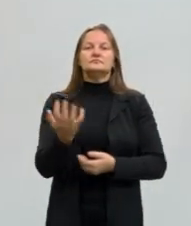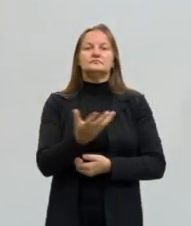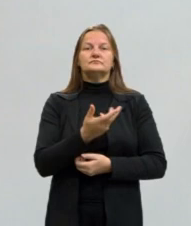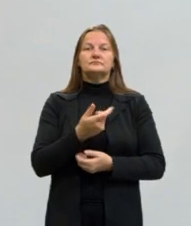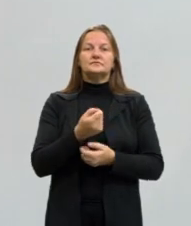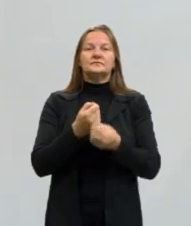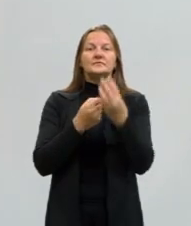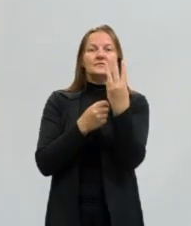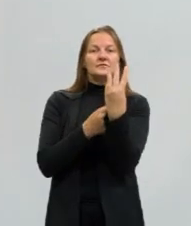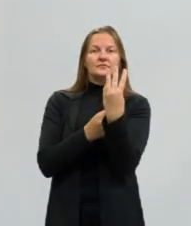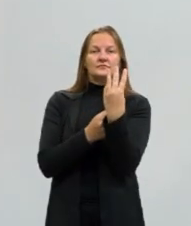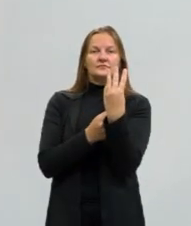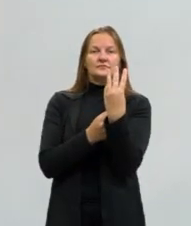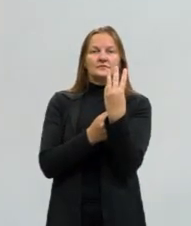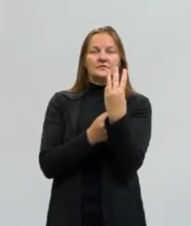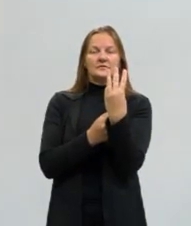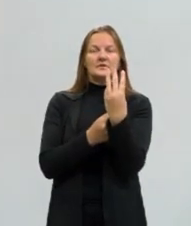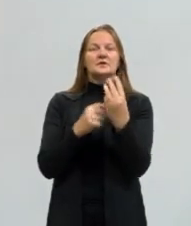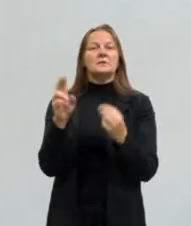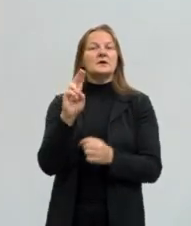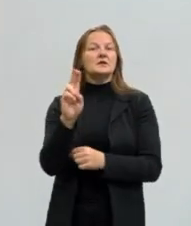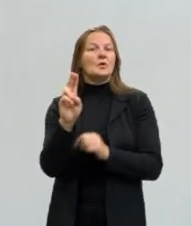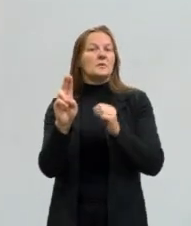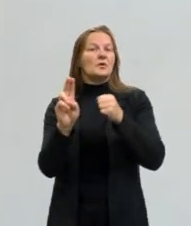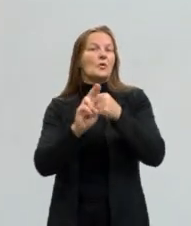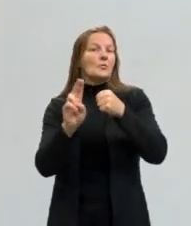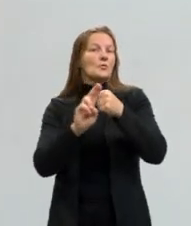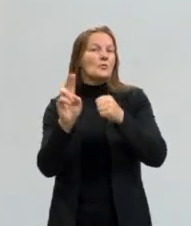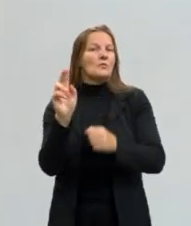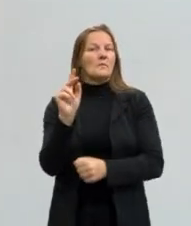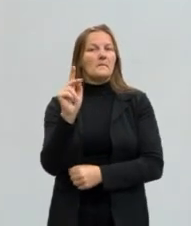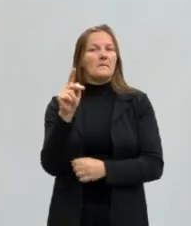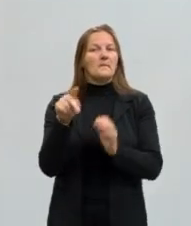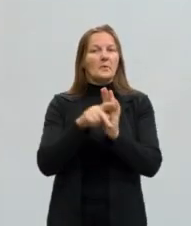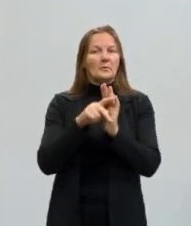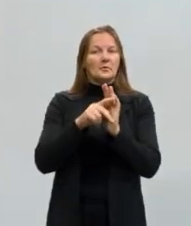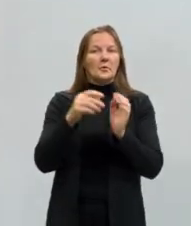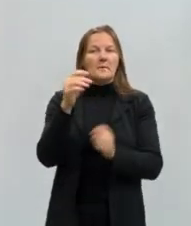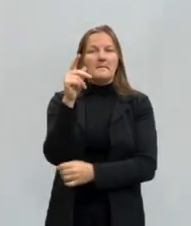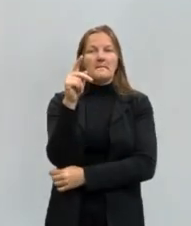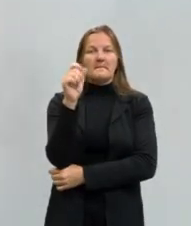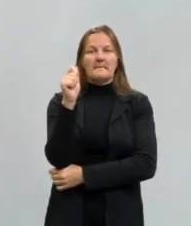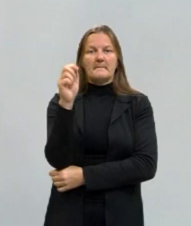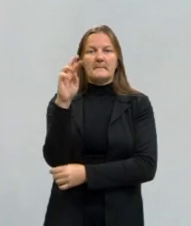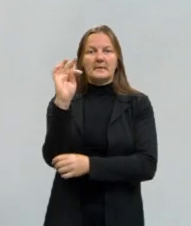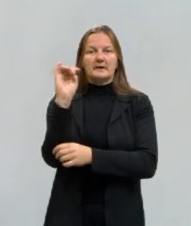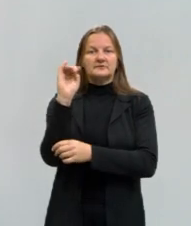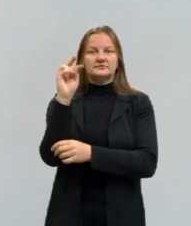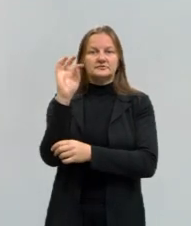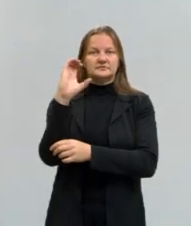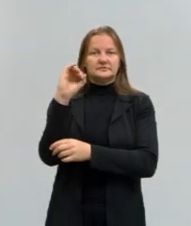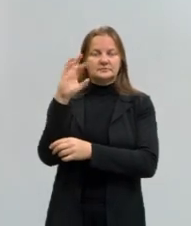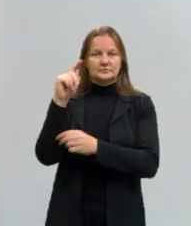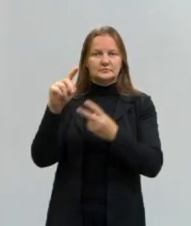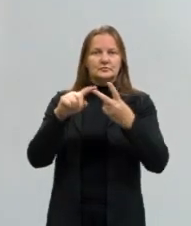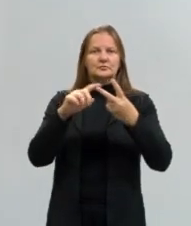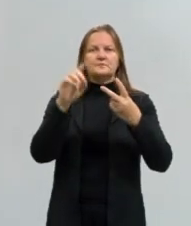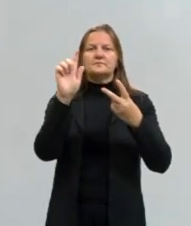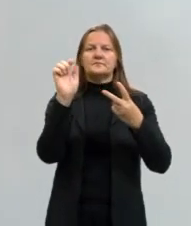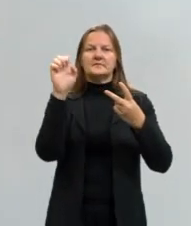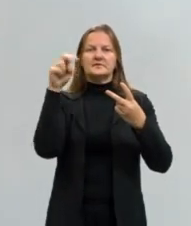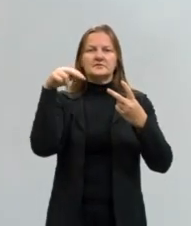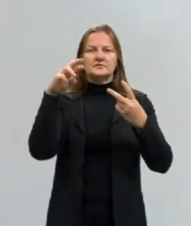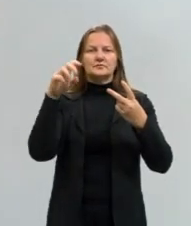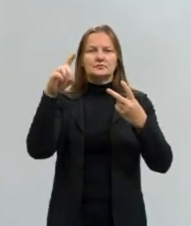as três formas nominais do verbo, o particípio, gerúndio e o